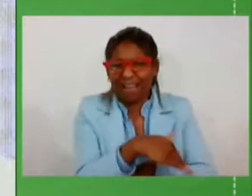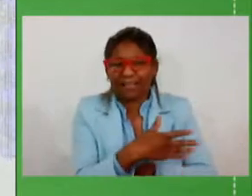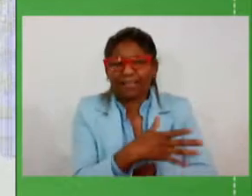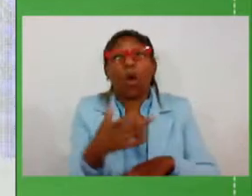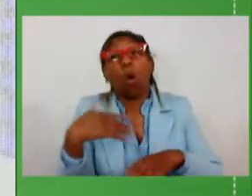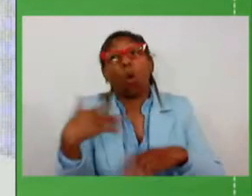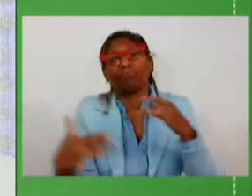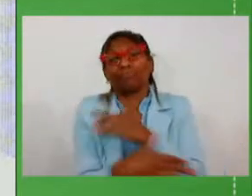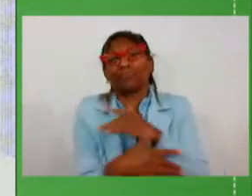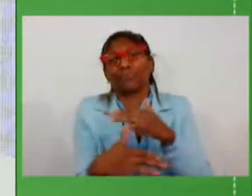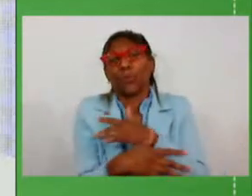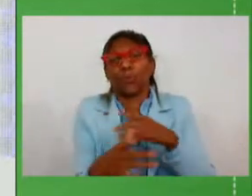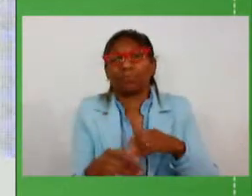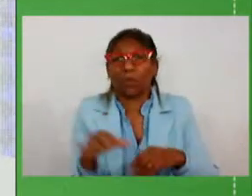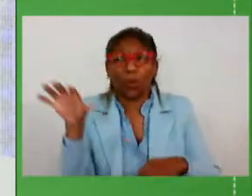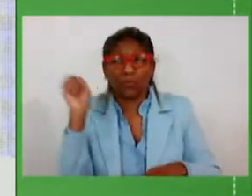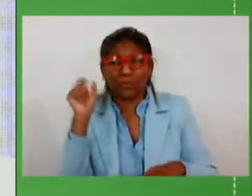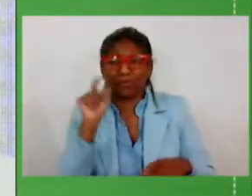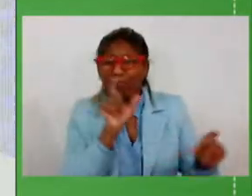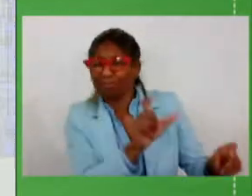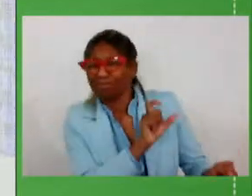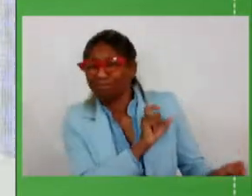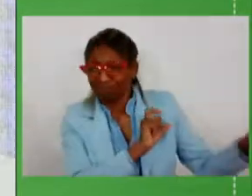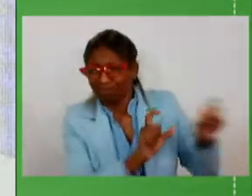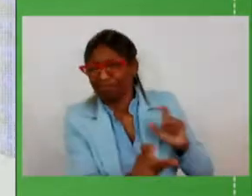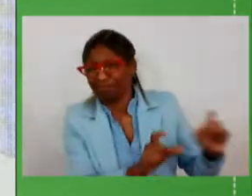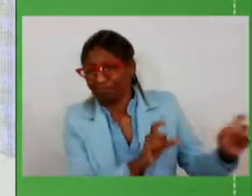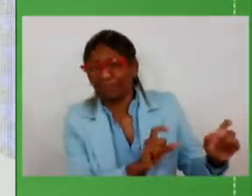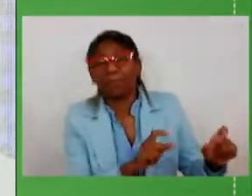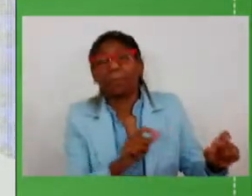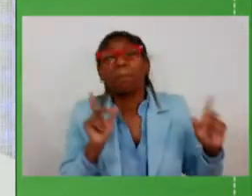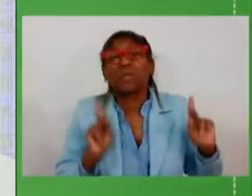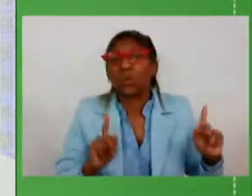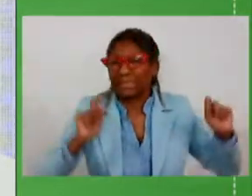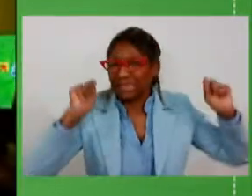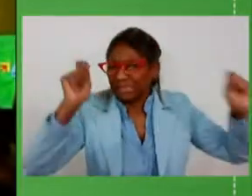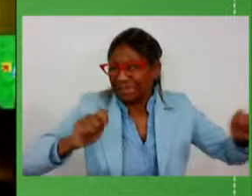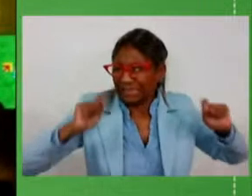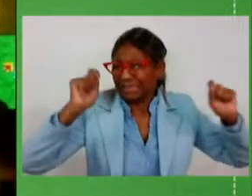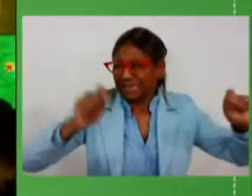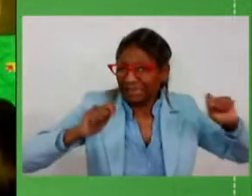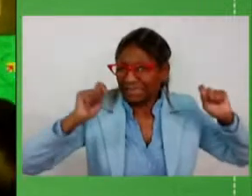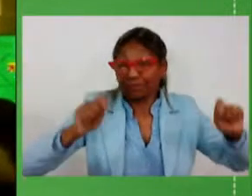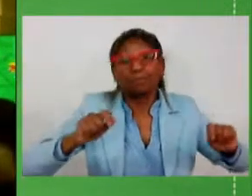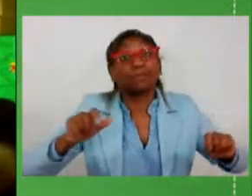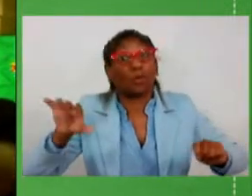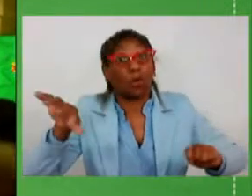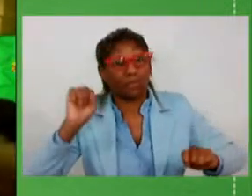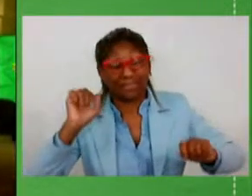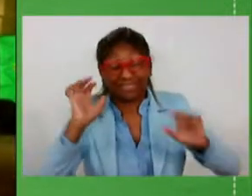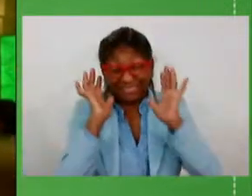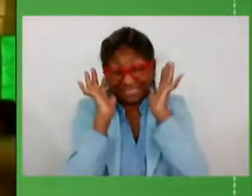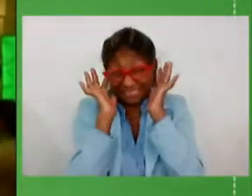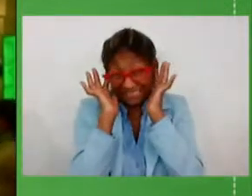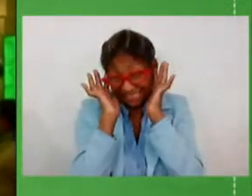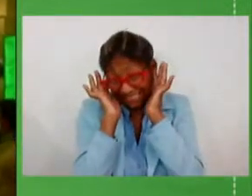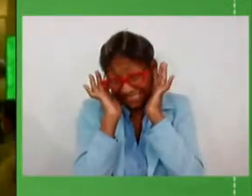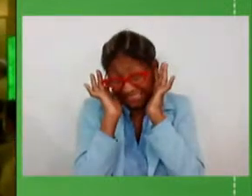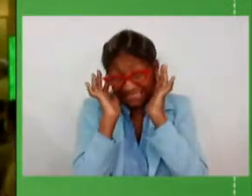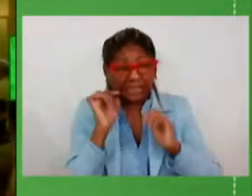tiveram que enfrentar contestações fortes tiveram que ouvir o que eles não merecem ouvir